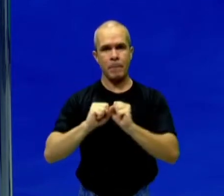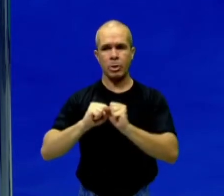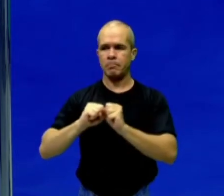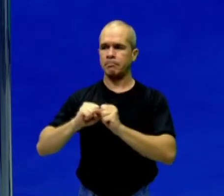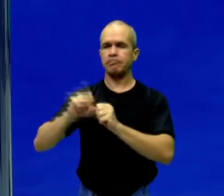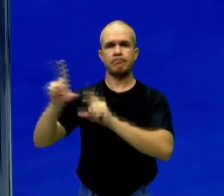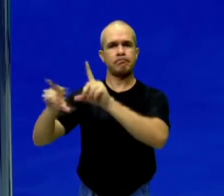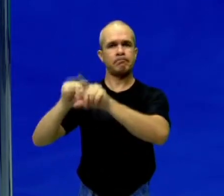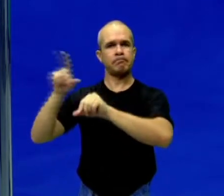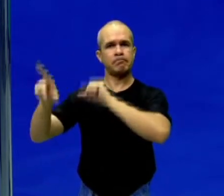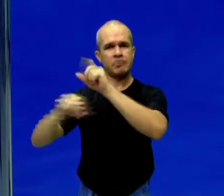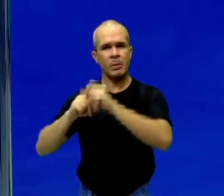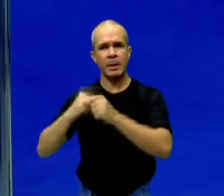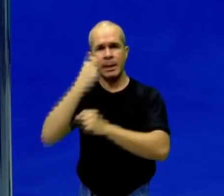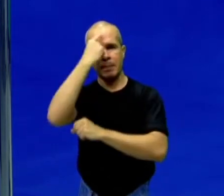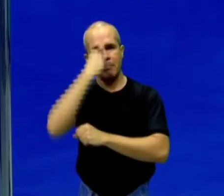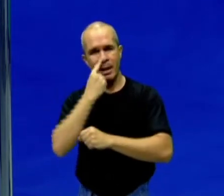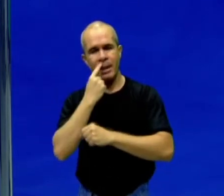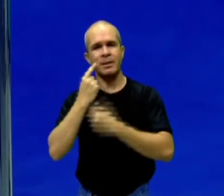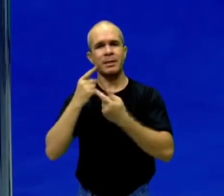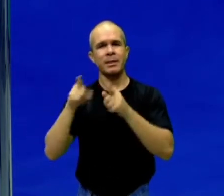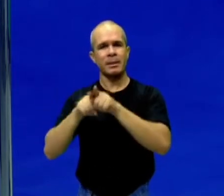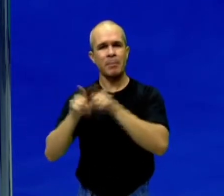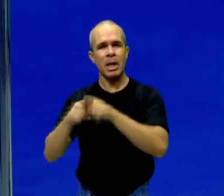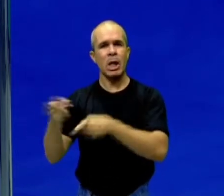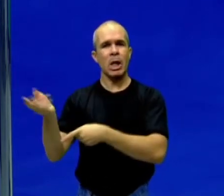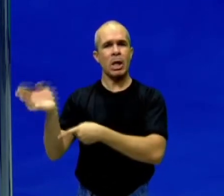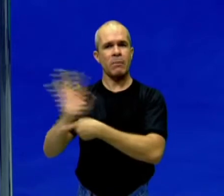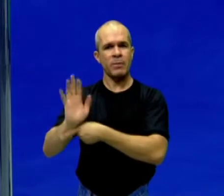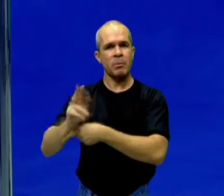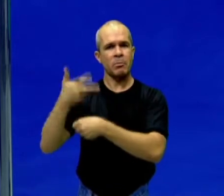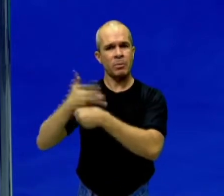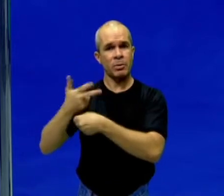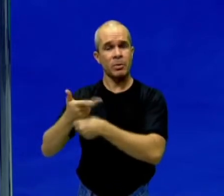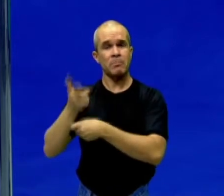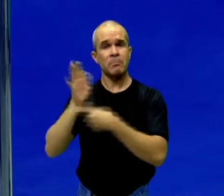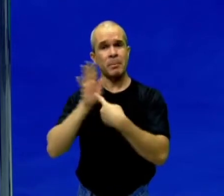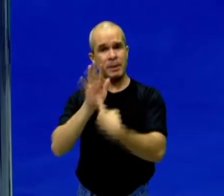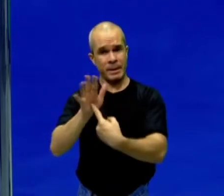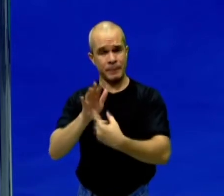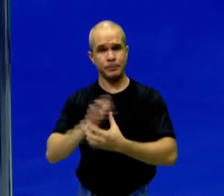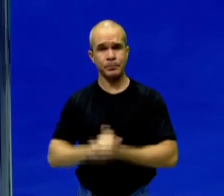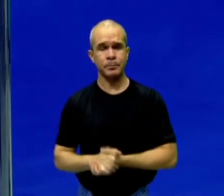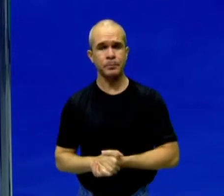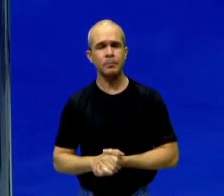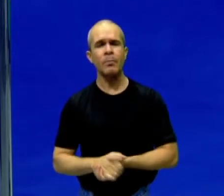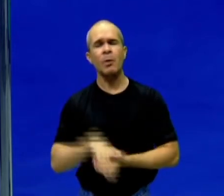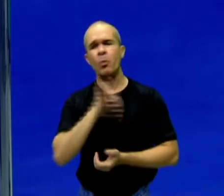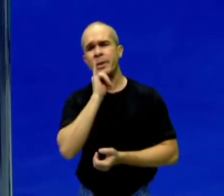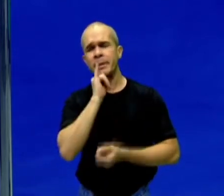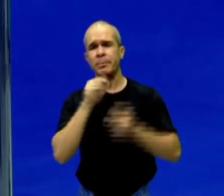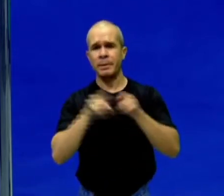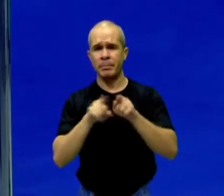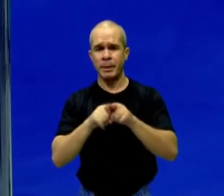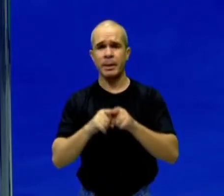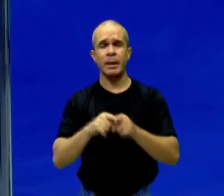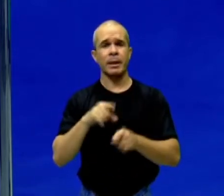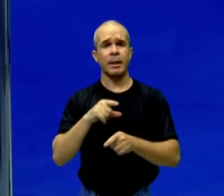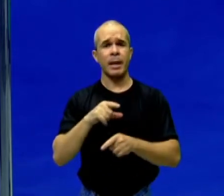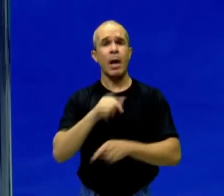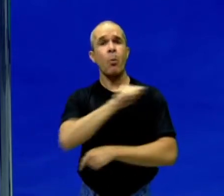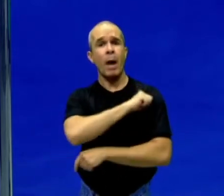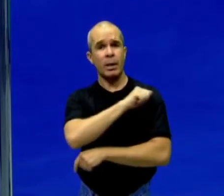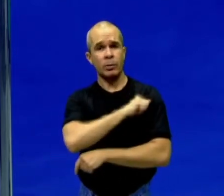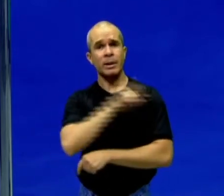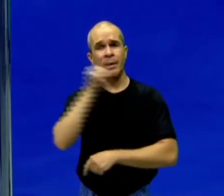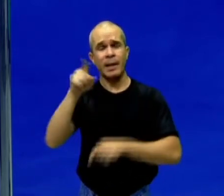melhores figuras, os melhores vídeos para que nós possamos apresentar esse tema. Um exemplo claro, uma aluna da